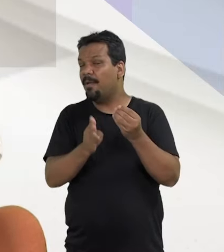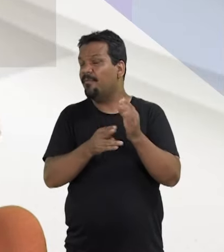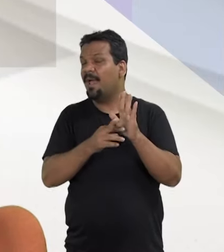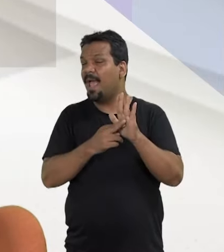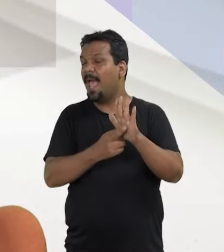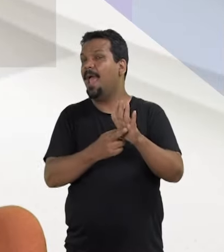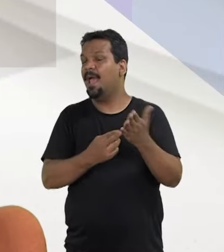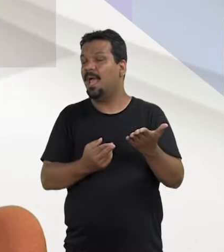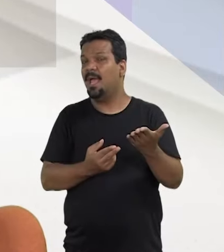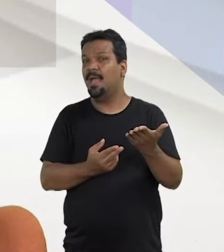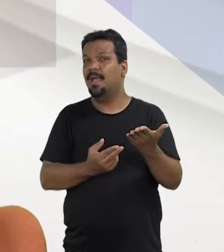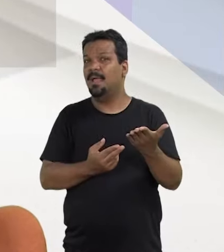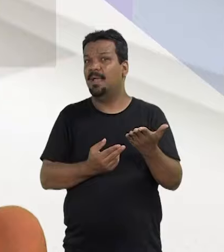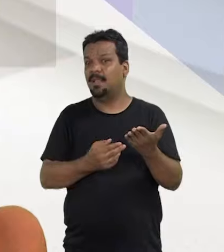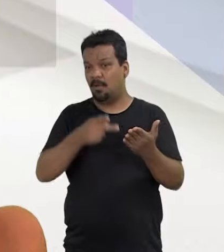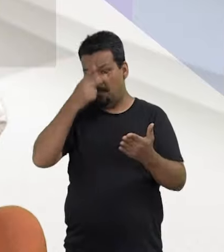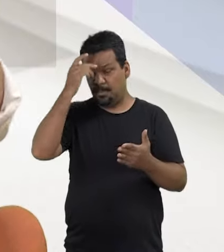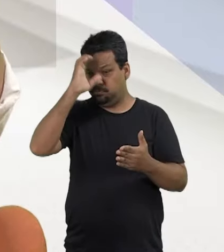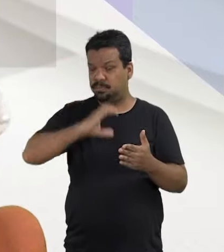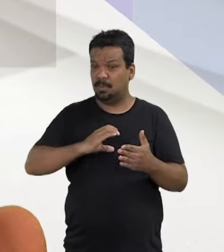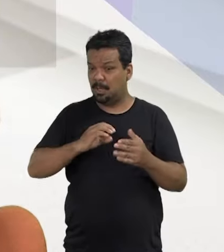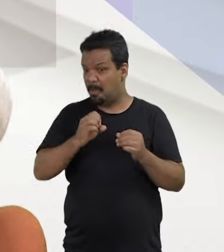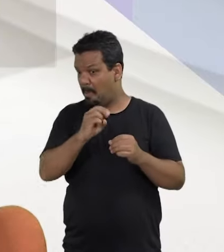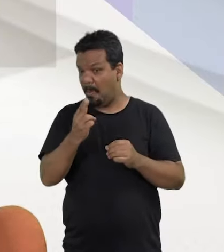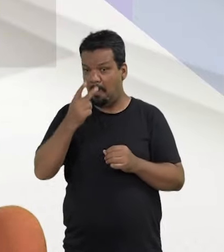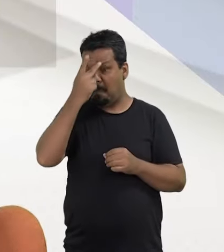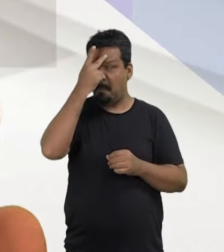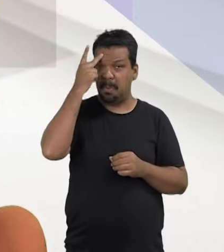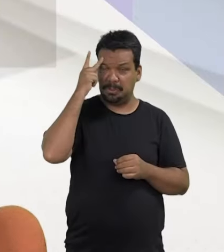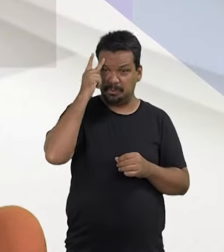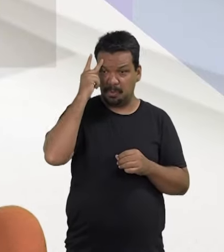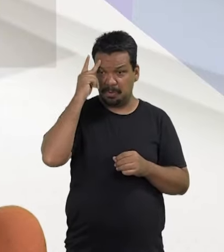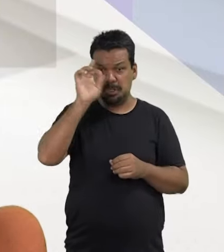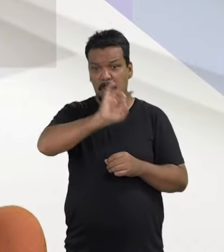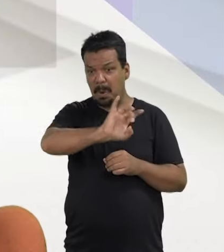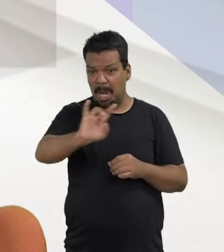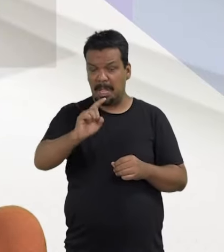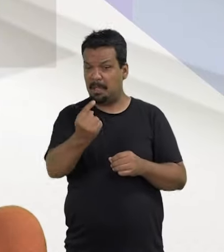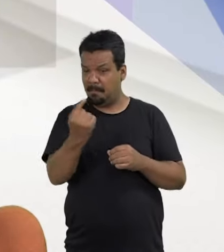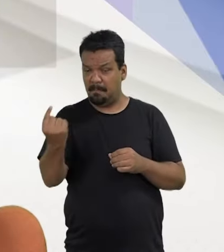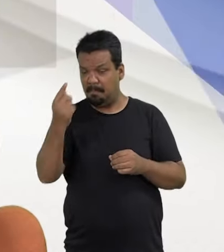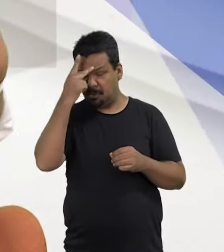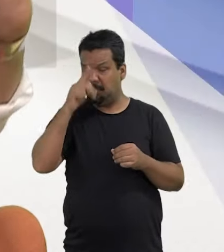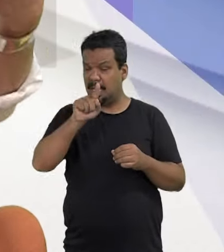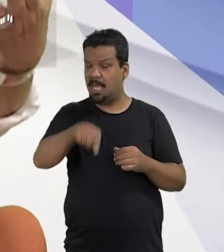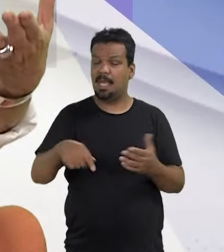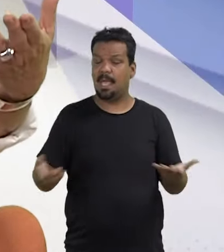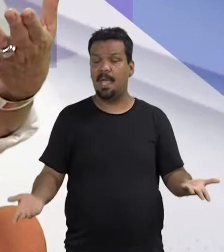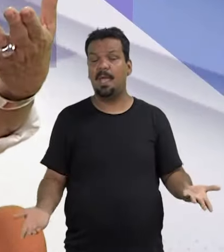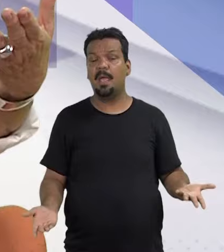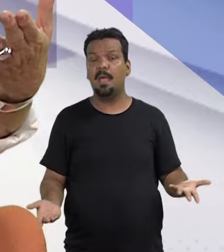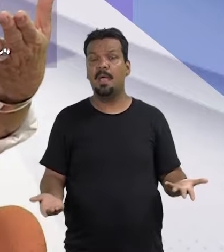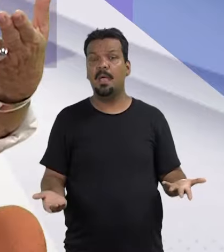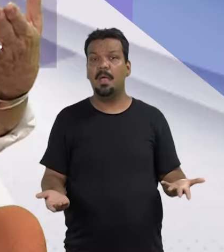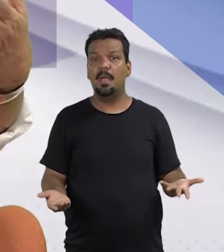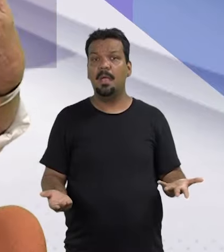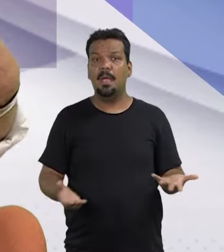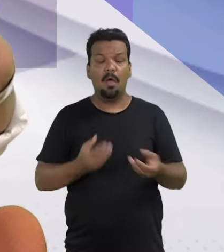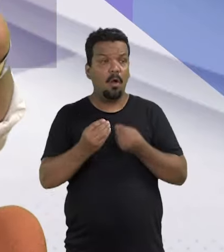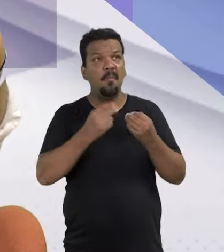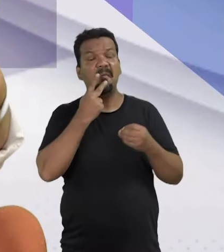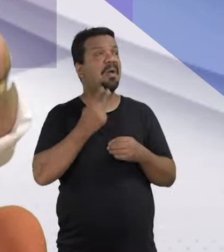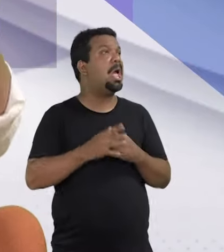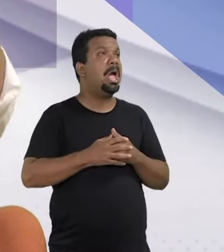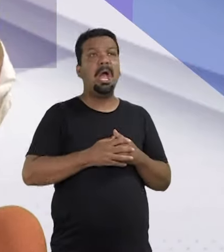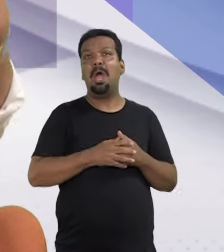o país vai se fazer representar por cidadãs ou por pessoas, indivíduos que são isso? Está